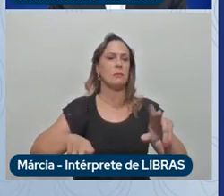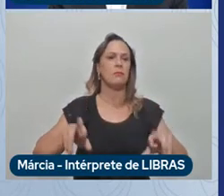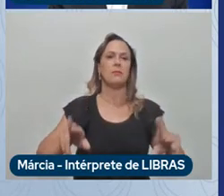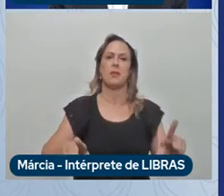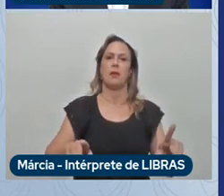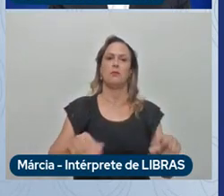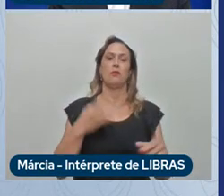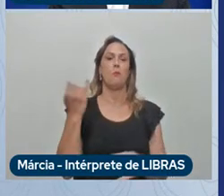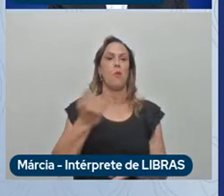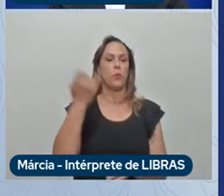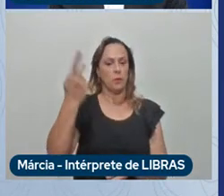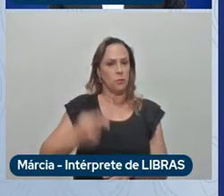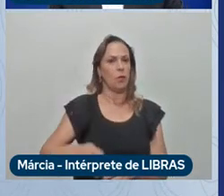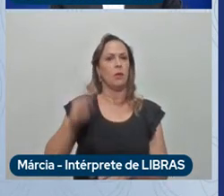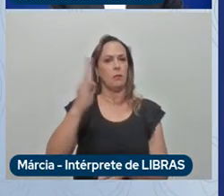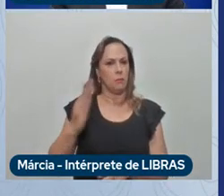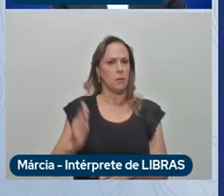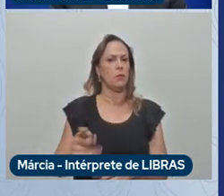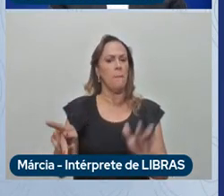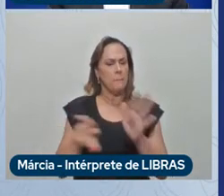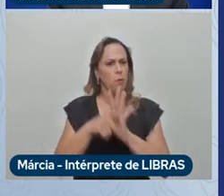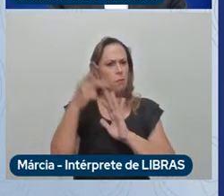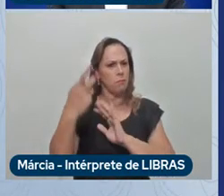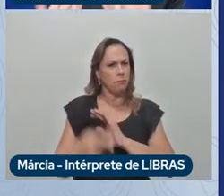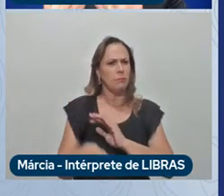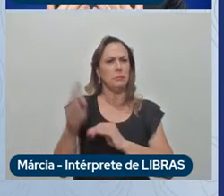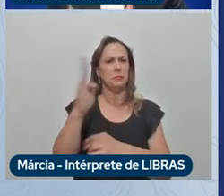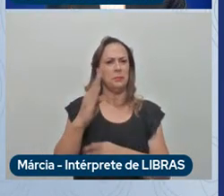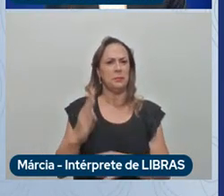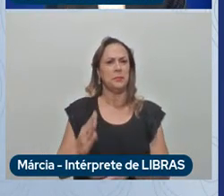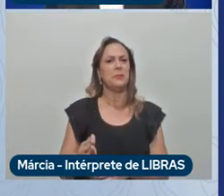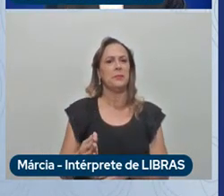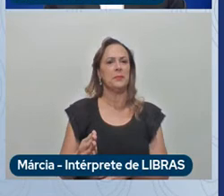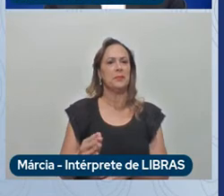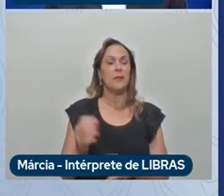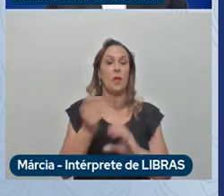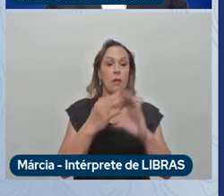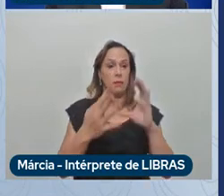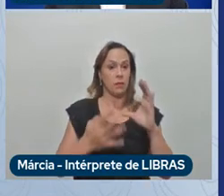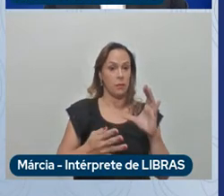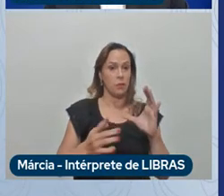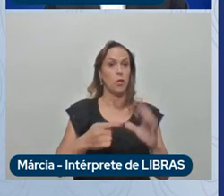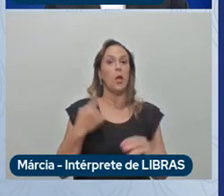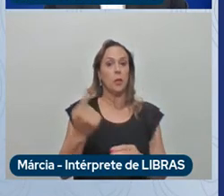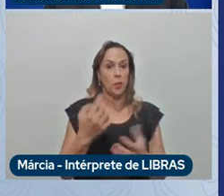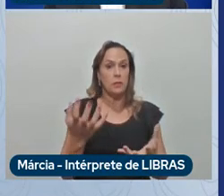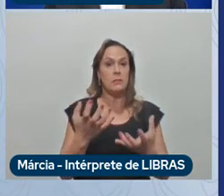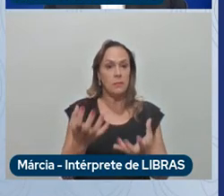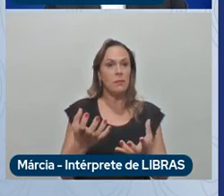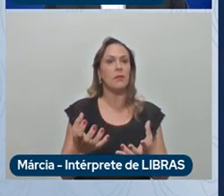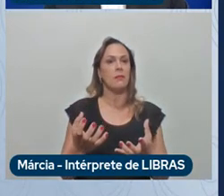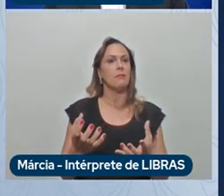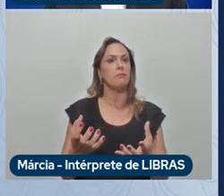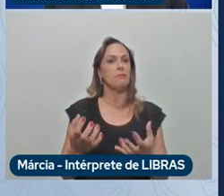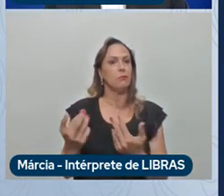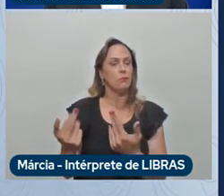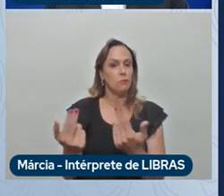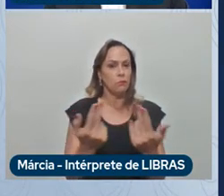traço típico do Brasil e queremos ter o mesmo prazo dentro de casa dentro da empresa